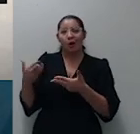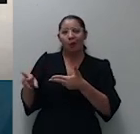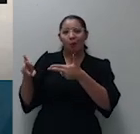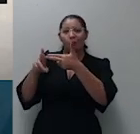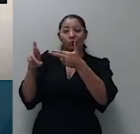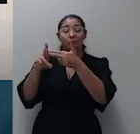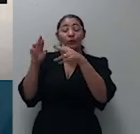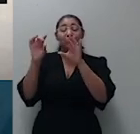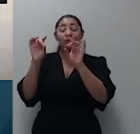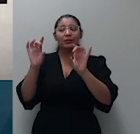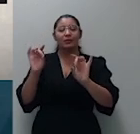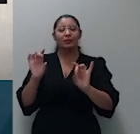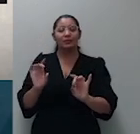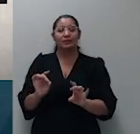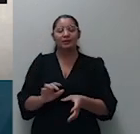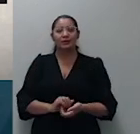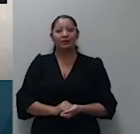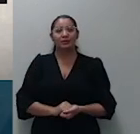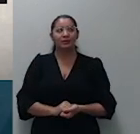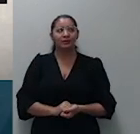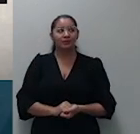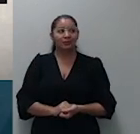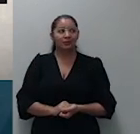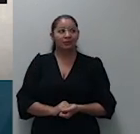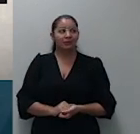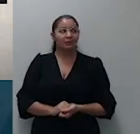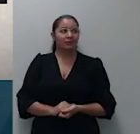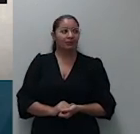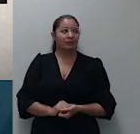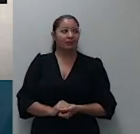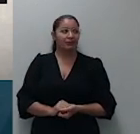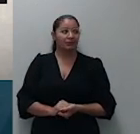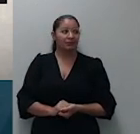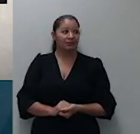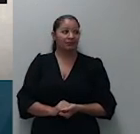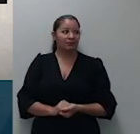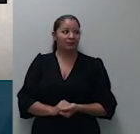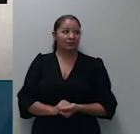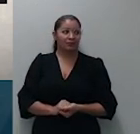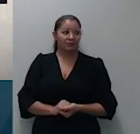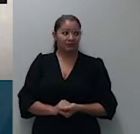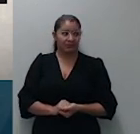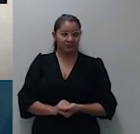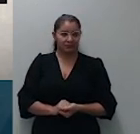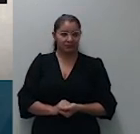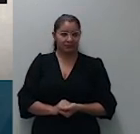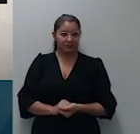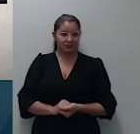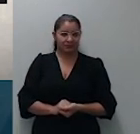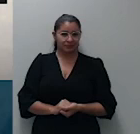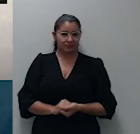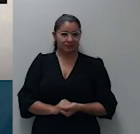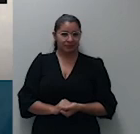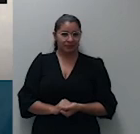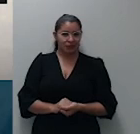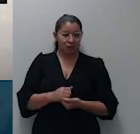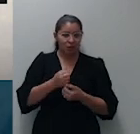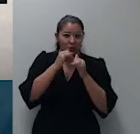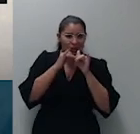termos do voto do relator vencido o ministro Raul Araújo que pará declaração de voto